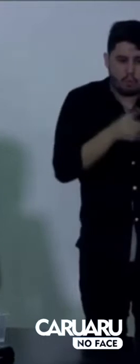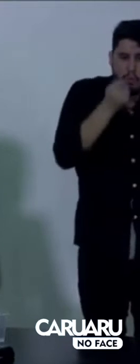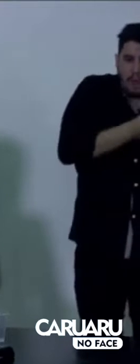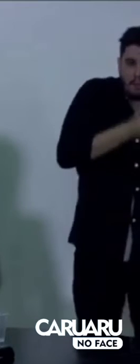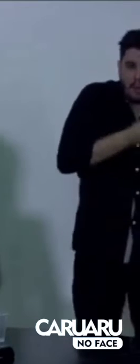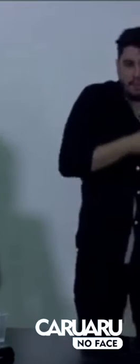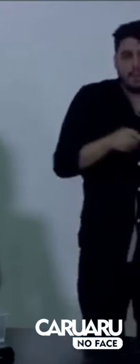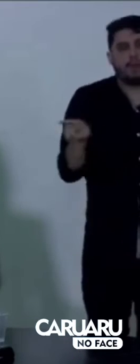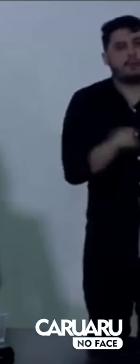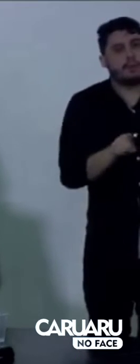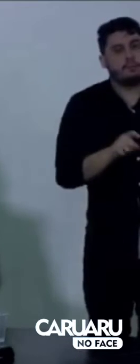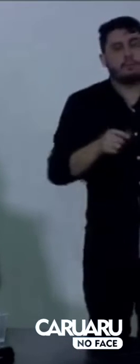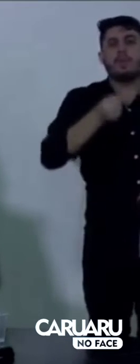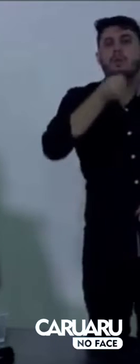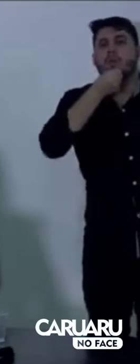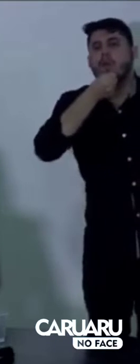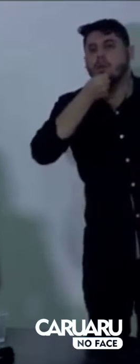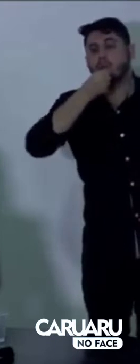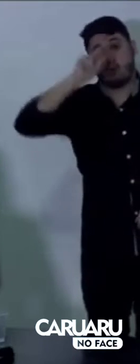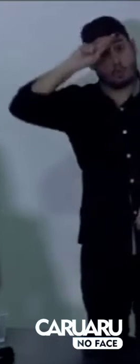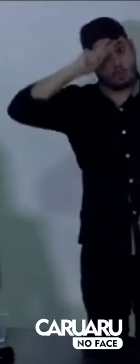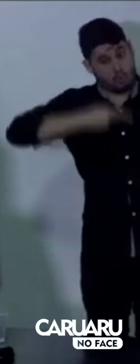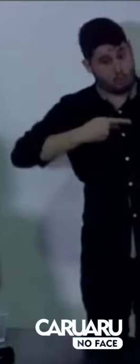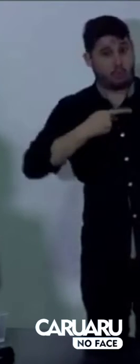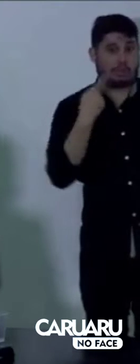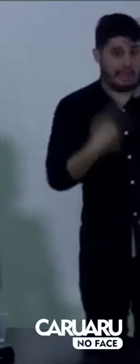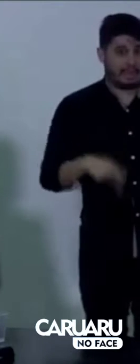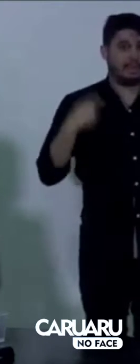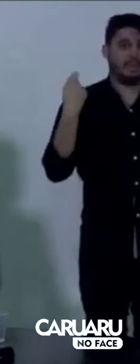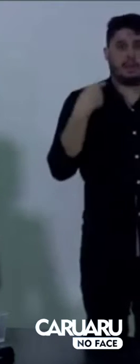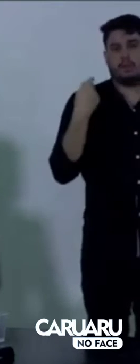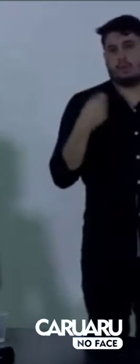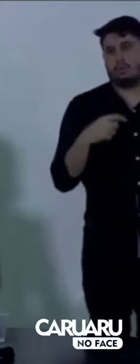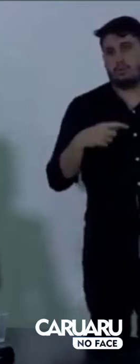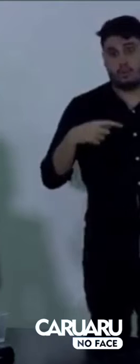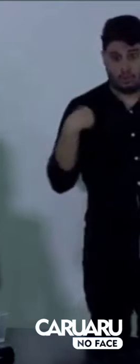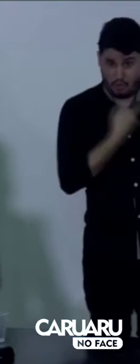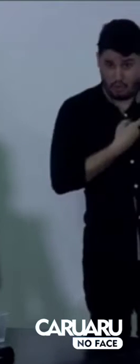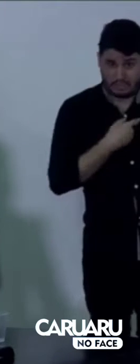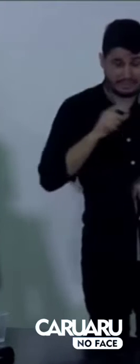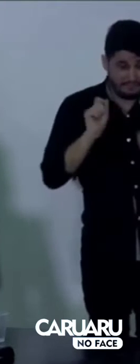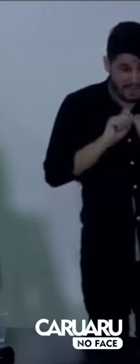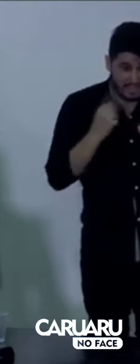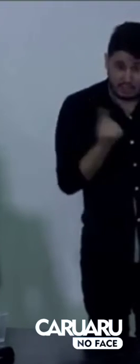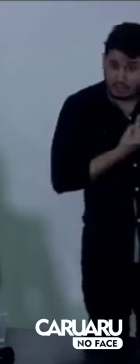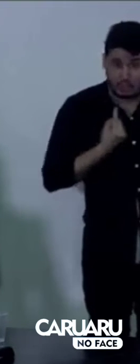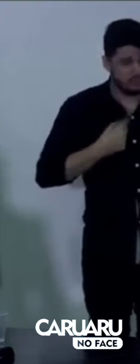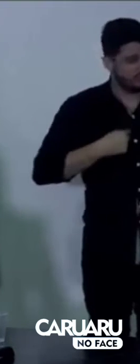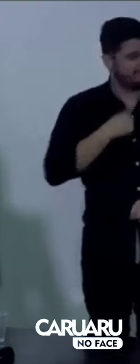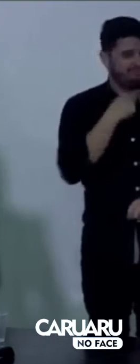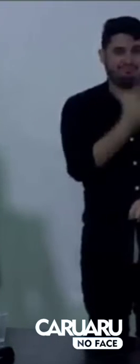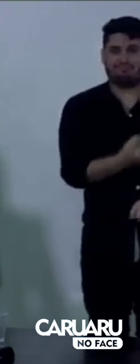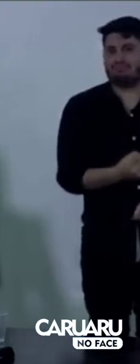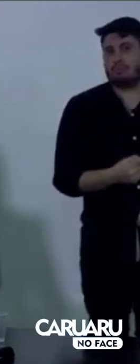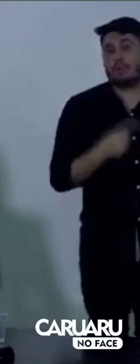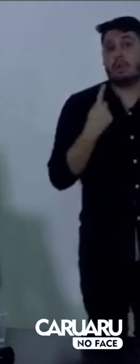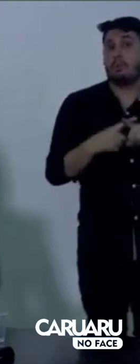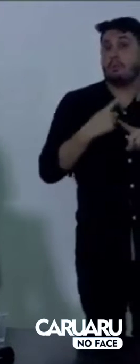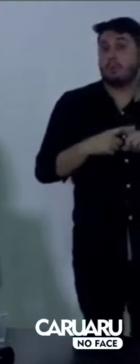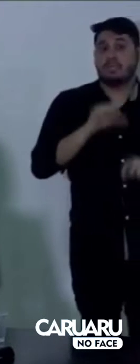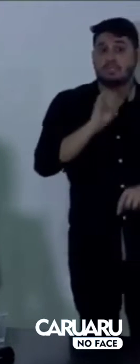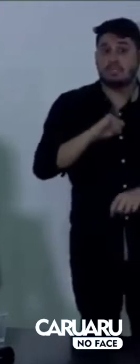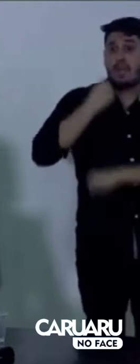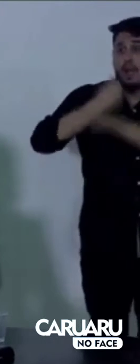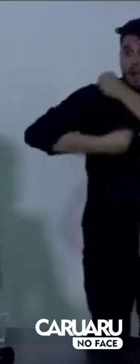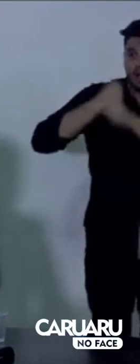artistas locais. Agora, a gente não pode fazer isso sozinho, é óbvio. Se a gente costumava, na Prefeitura de Caruaru,